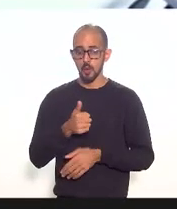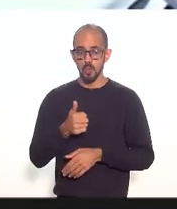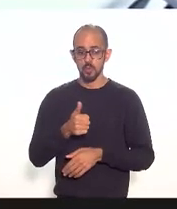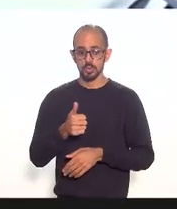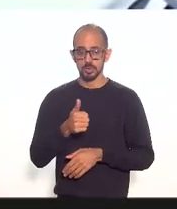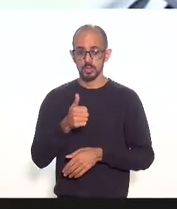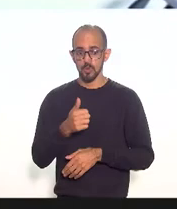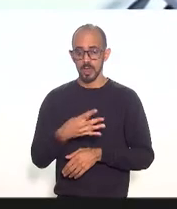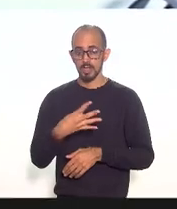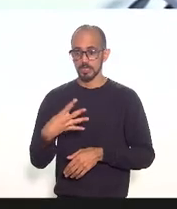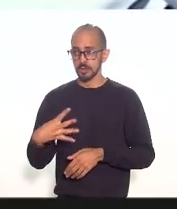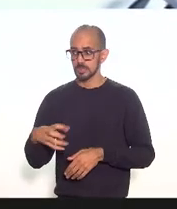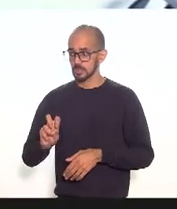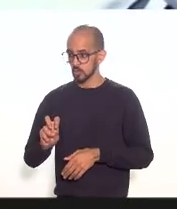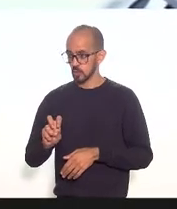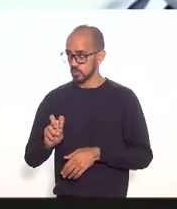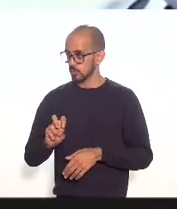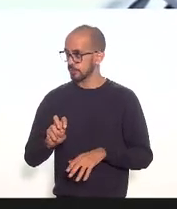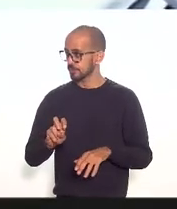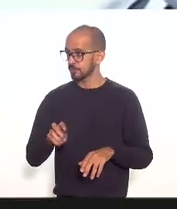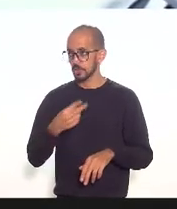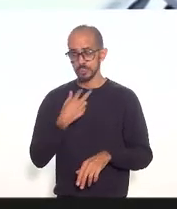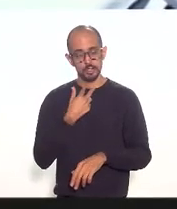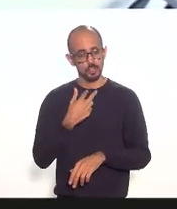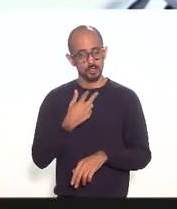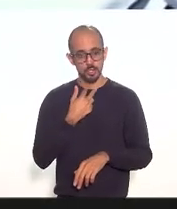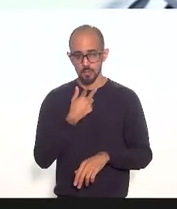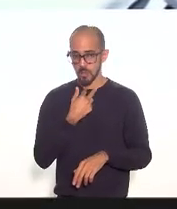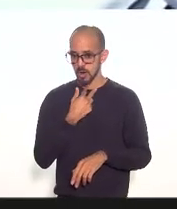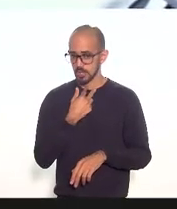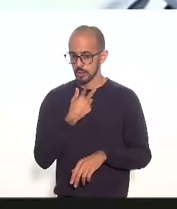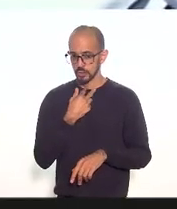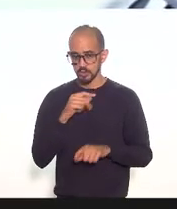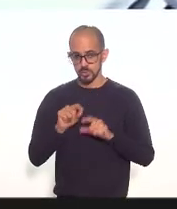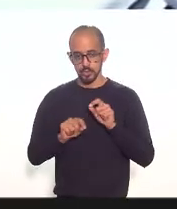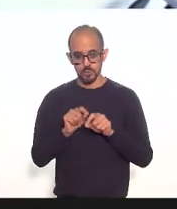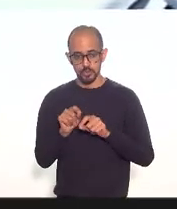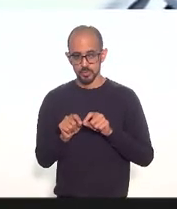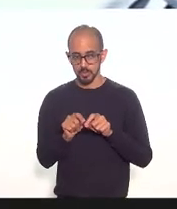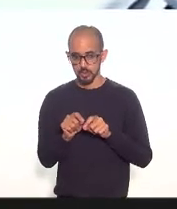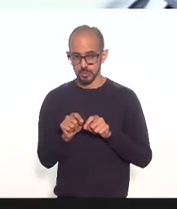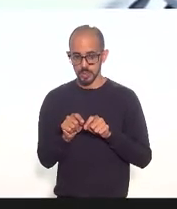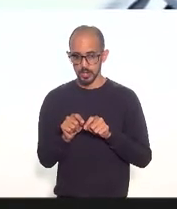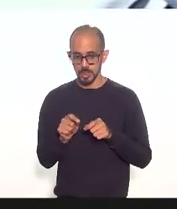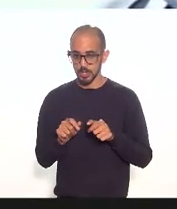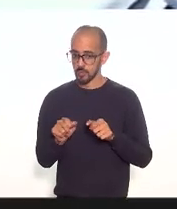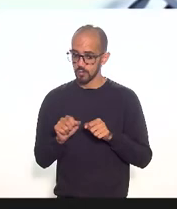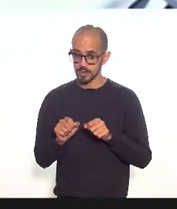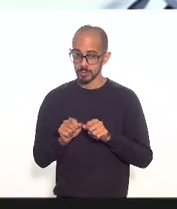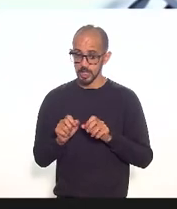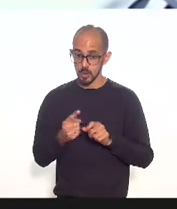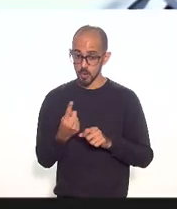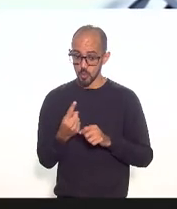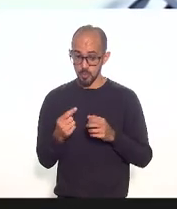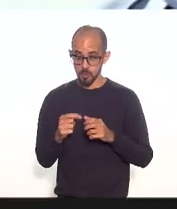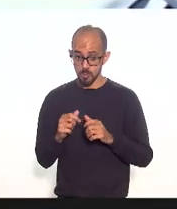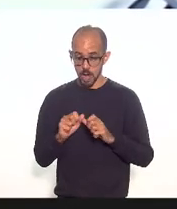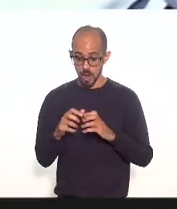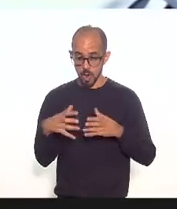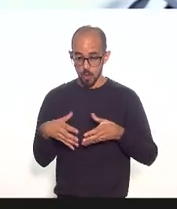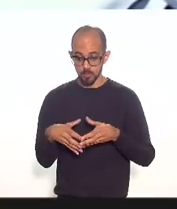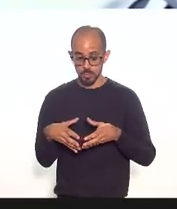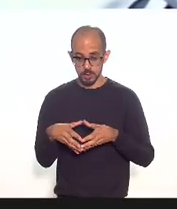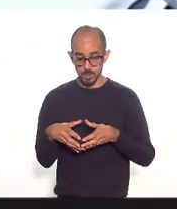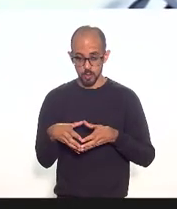e nós não podemos funcionar em uma comissão concomitantemente